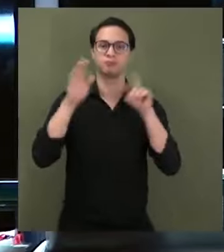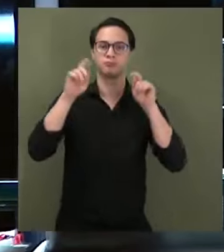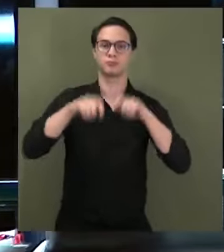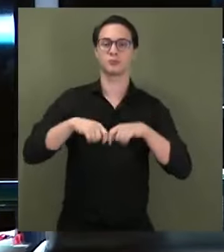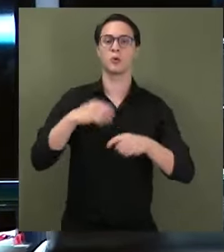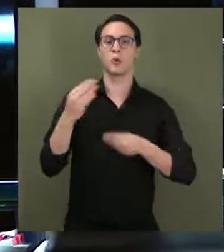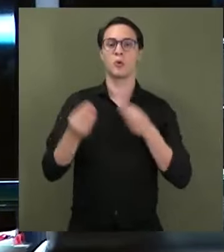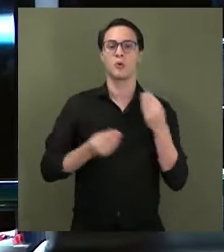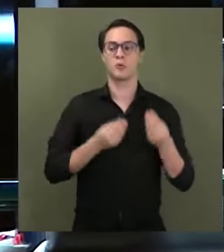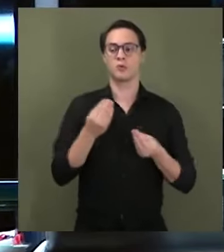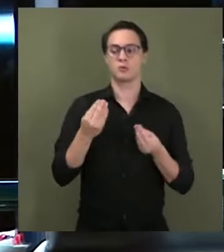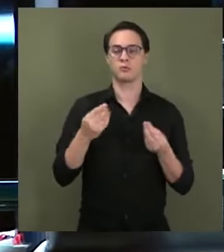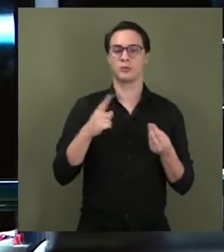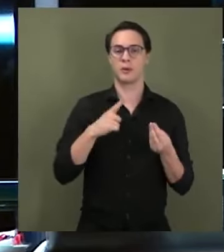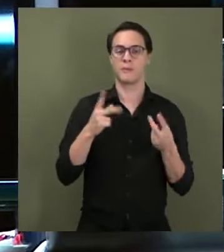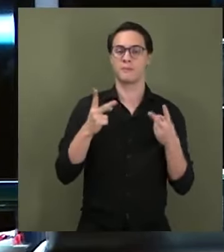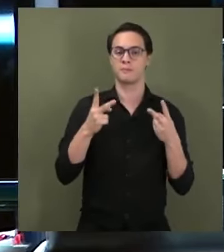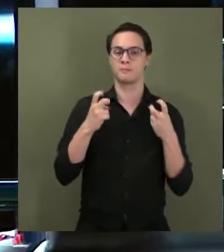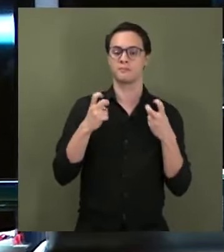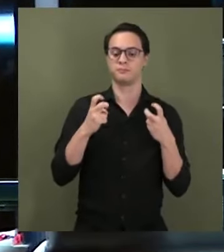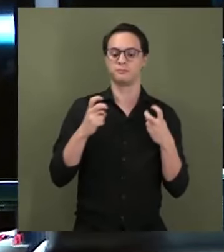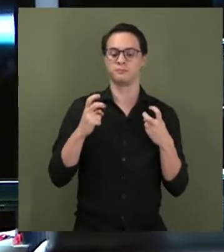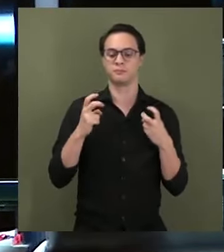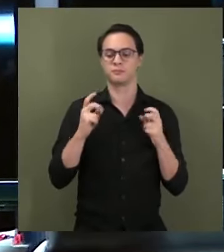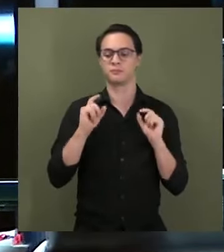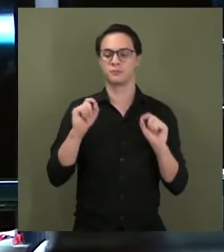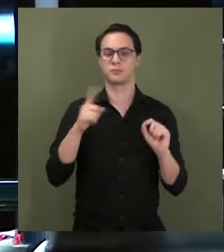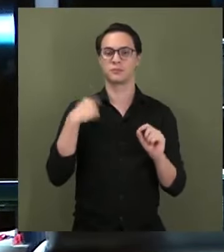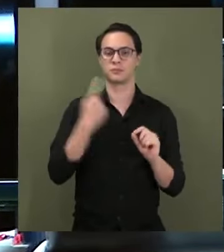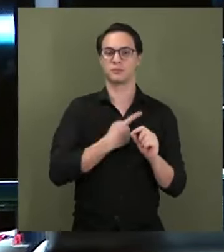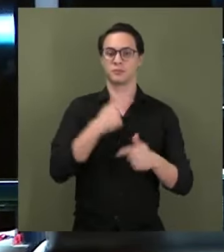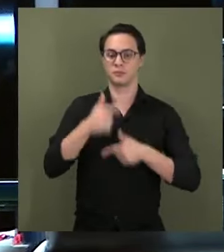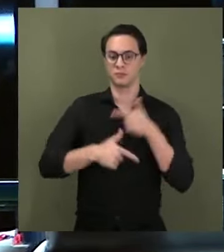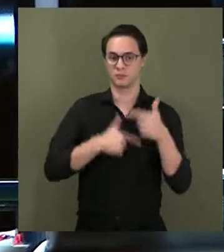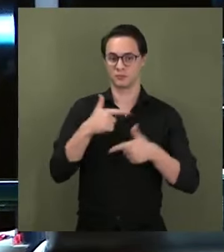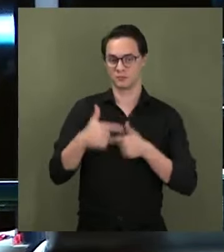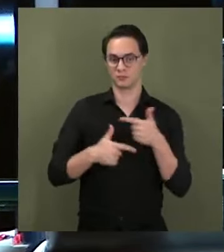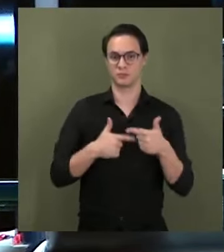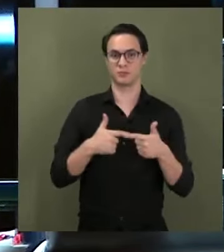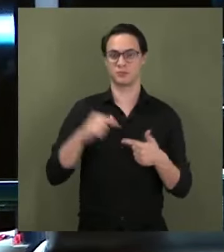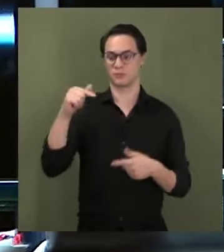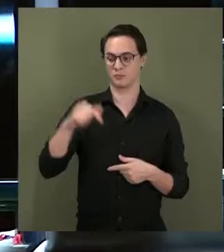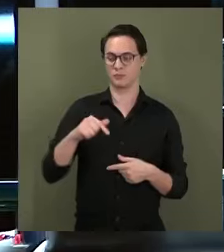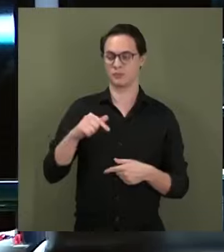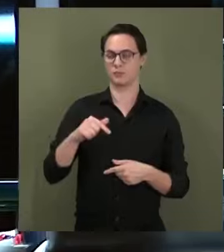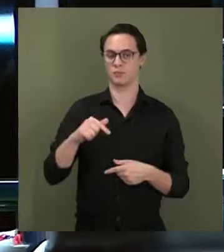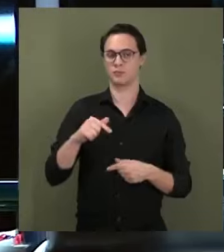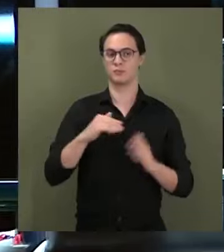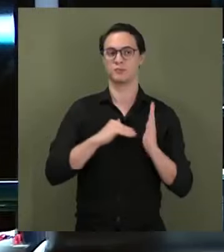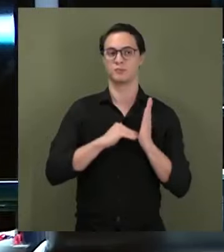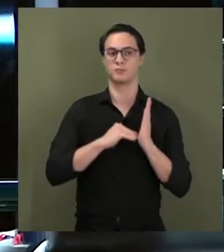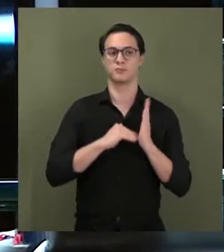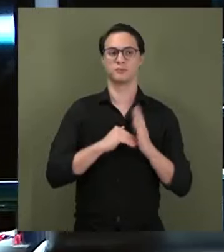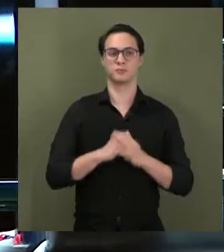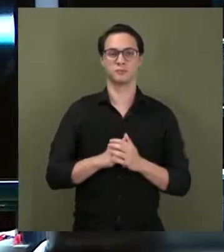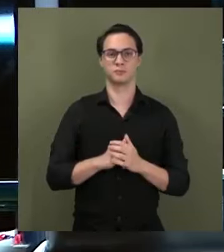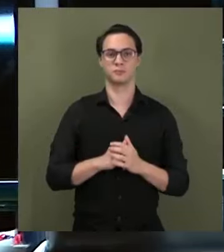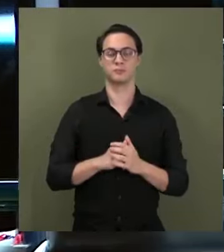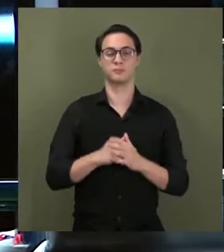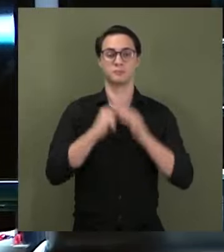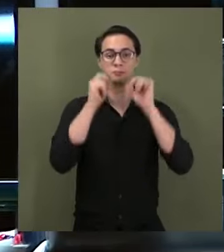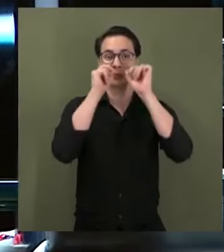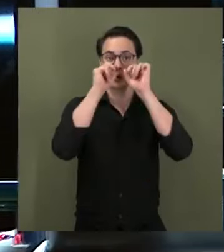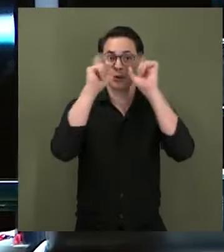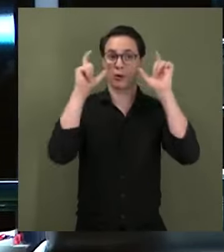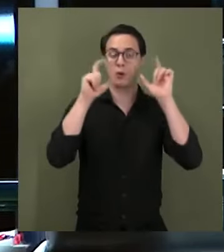sua percepção em relação ao nosso trabalho como senador e como presidente do Senado Federal. Me chamou muito a